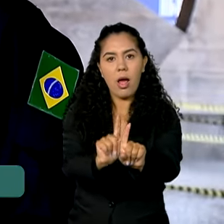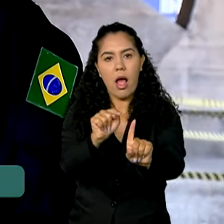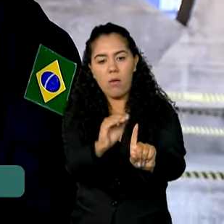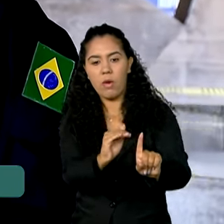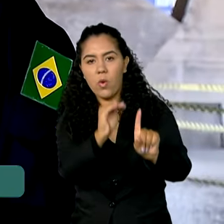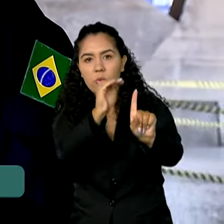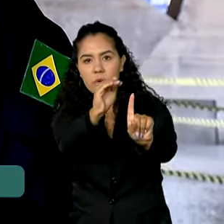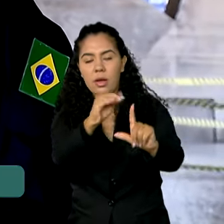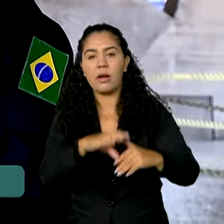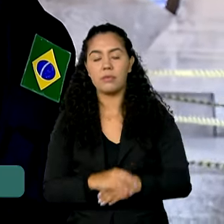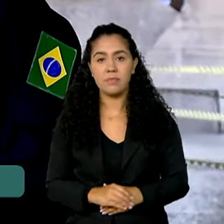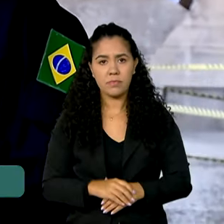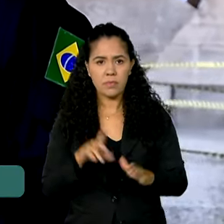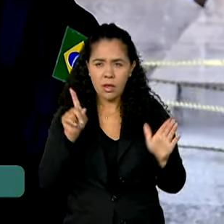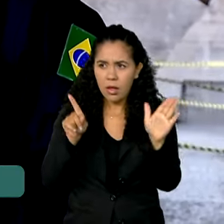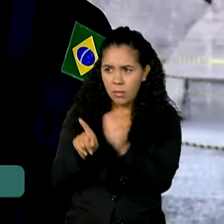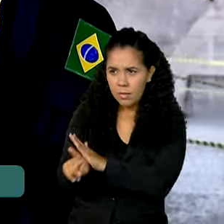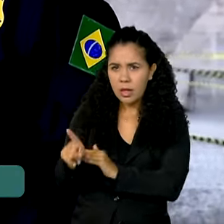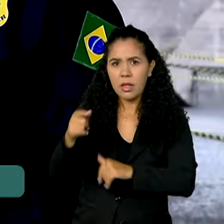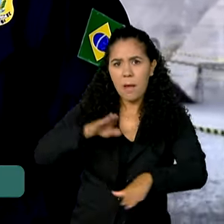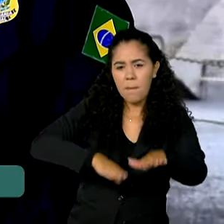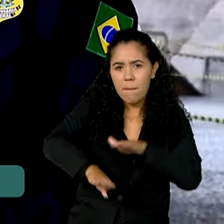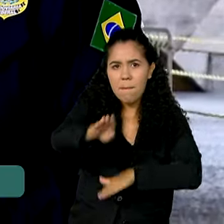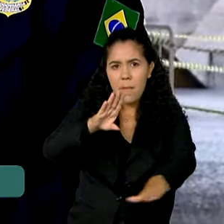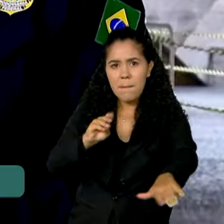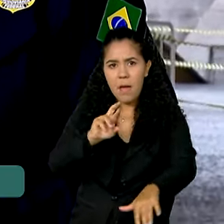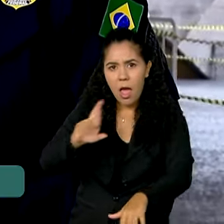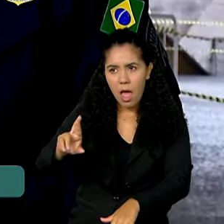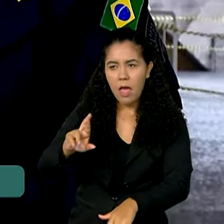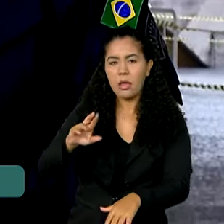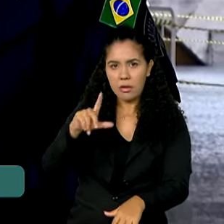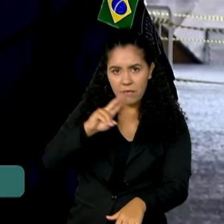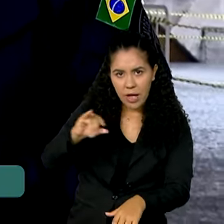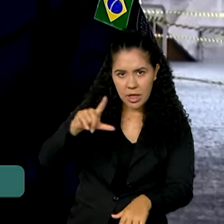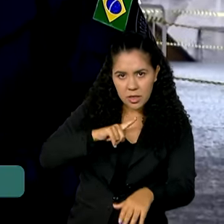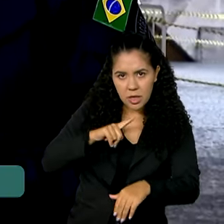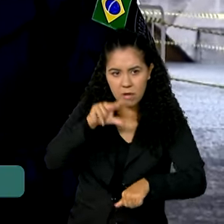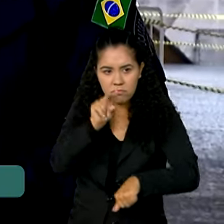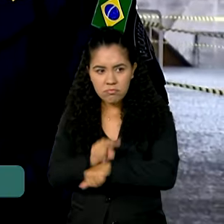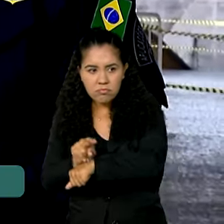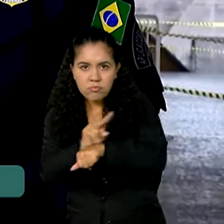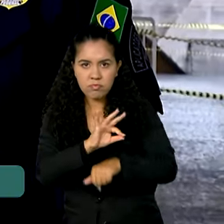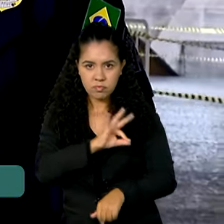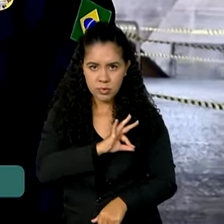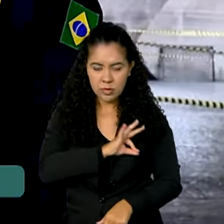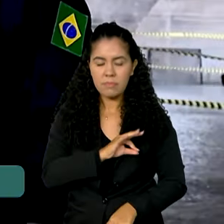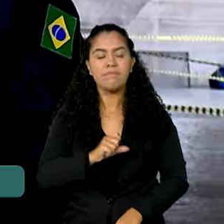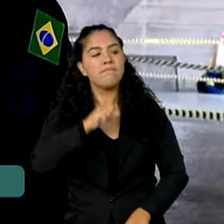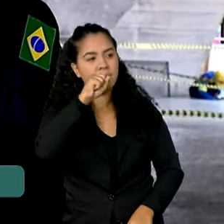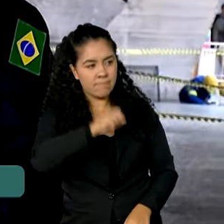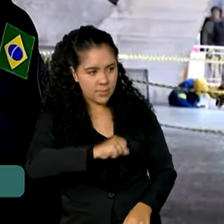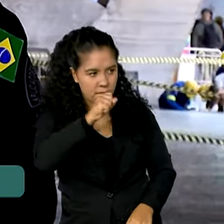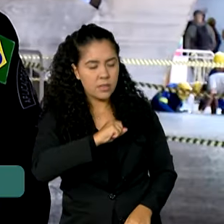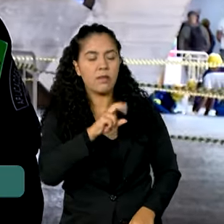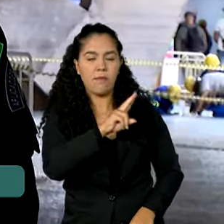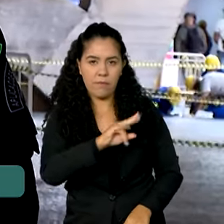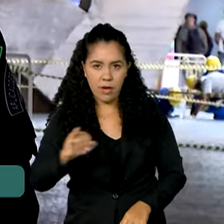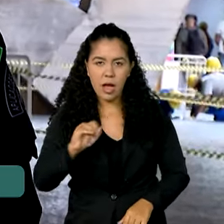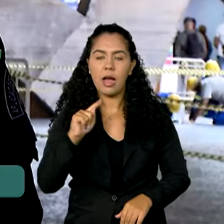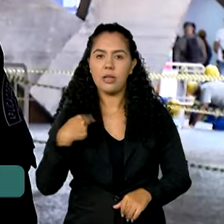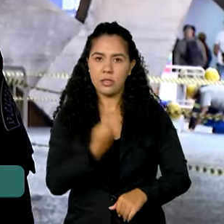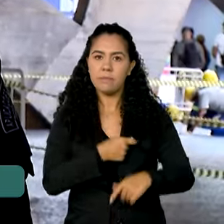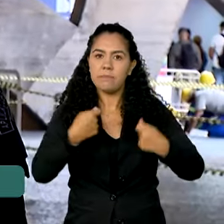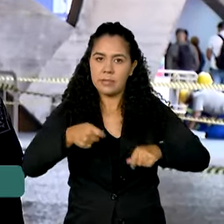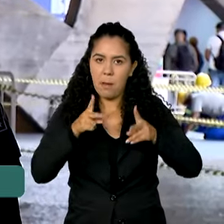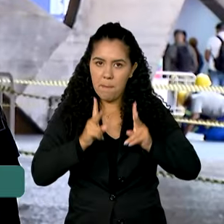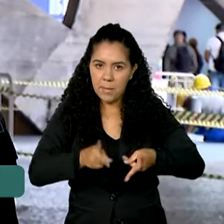reforço nas rodovias que dão acesso ao Estado do Rio de Janeiro? Sim, a gente está também com o cinturão metropolitano. É importante também a gente manter